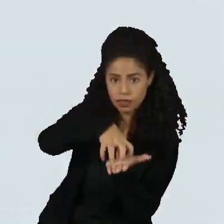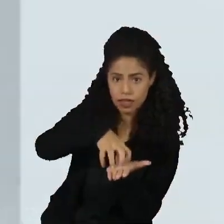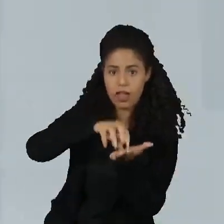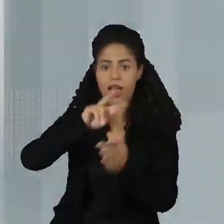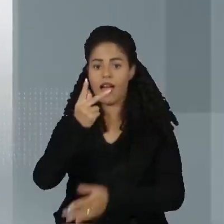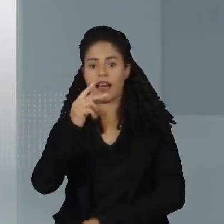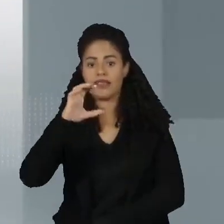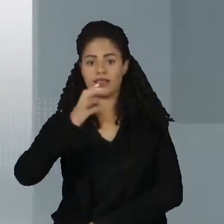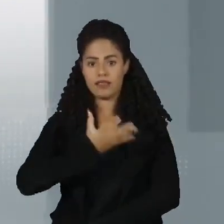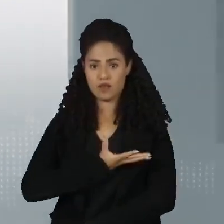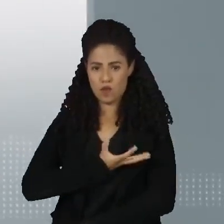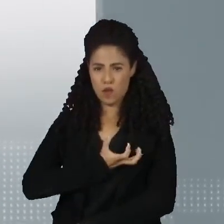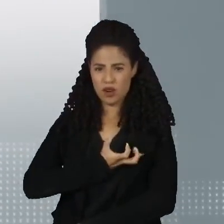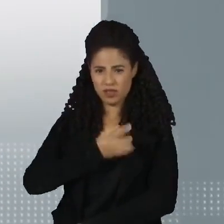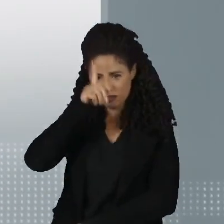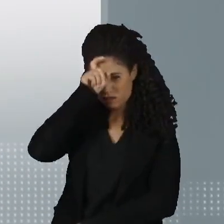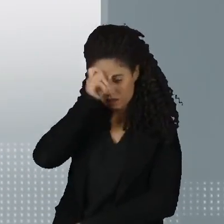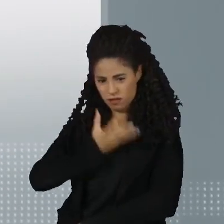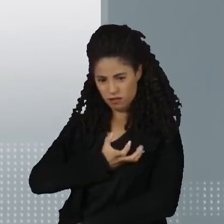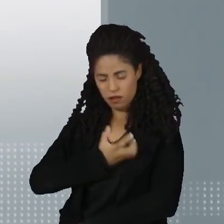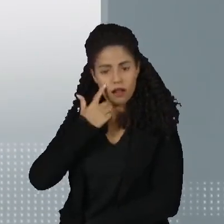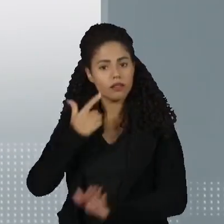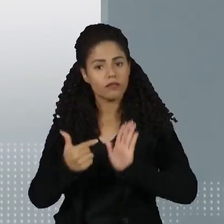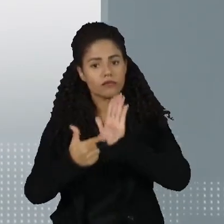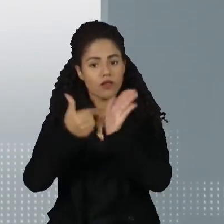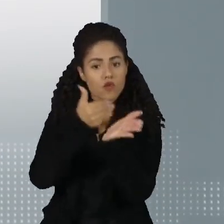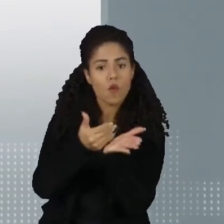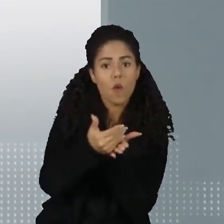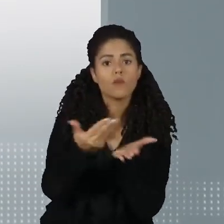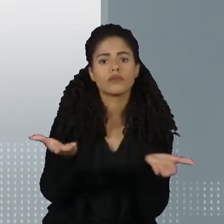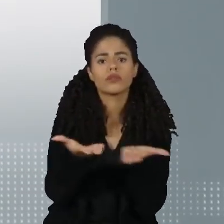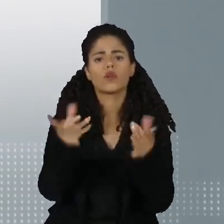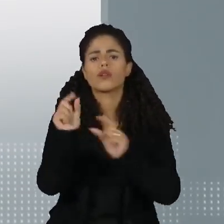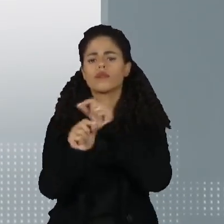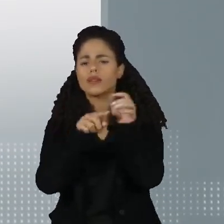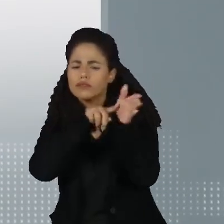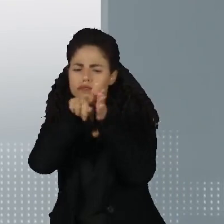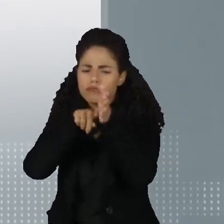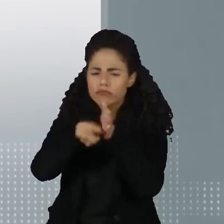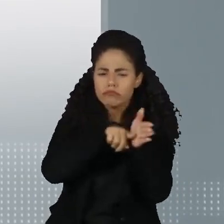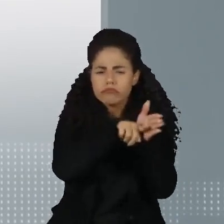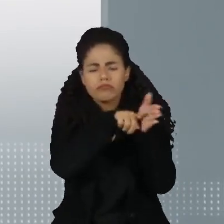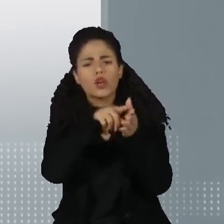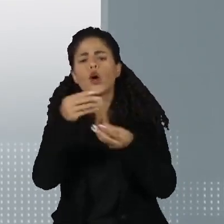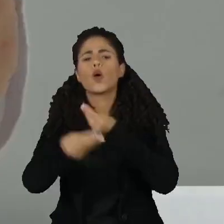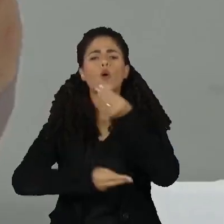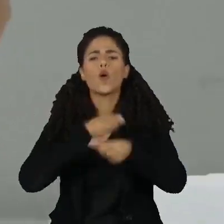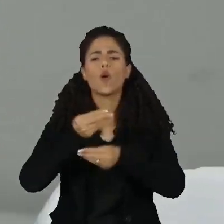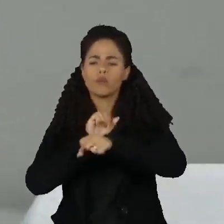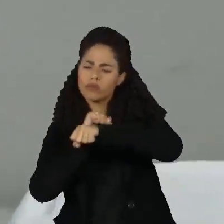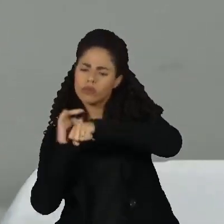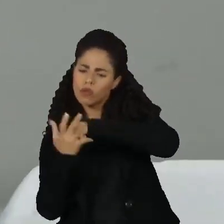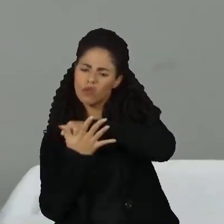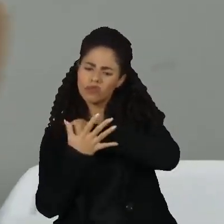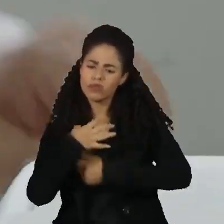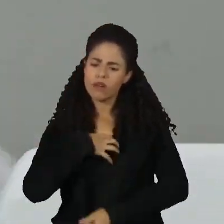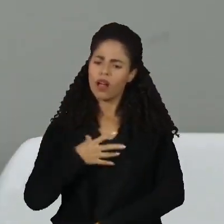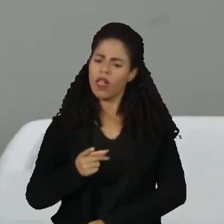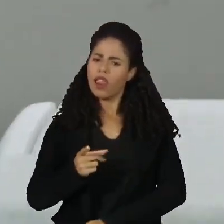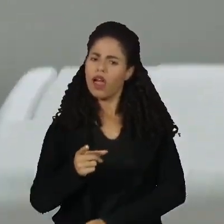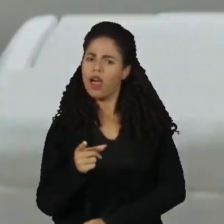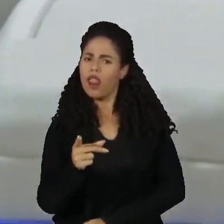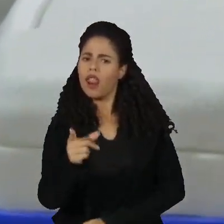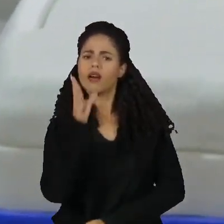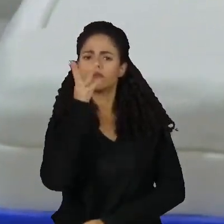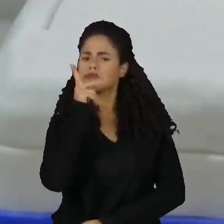São Paulo. A pesquisa ainda está em fase intermediária, mas também busca respostas para a covid longa. Enquanto elas não vêm, a